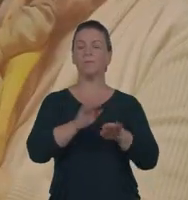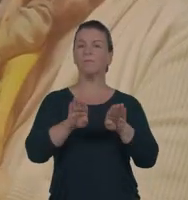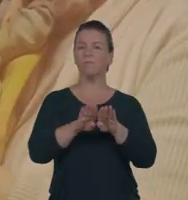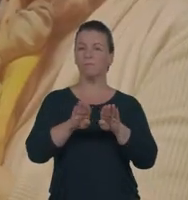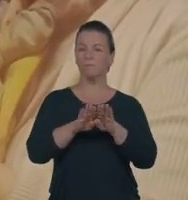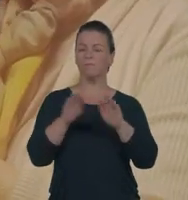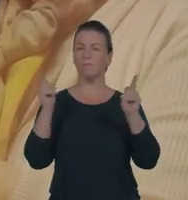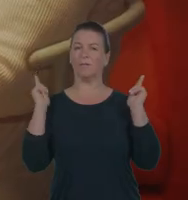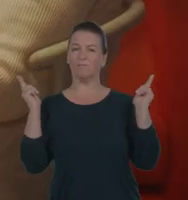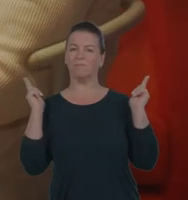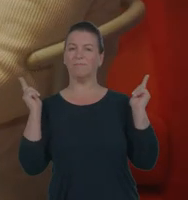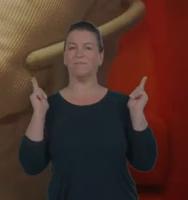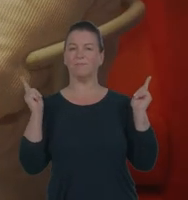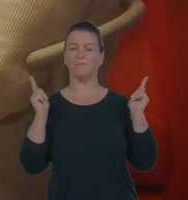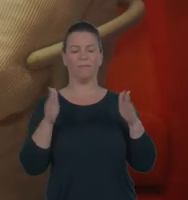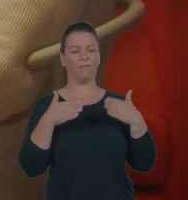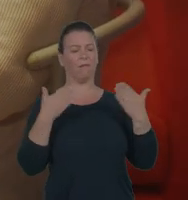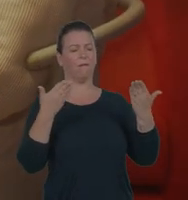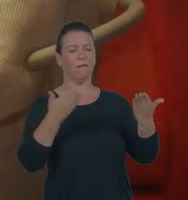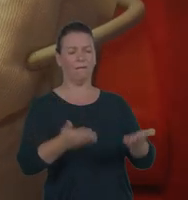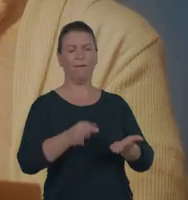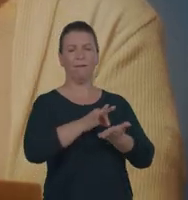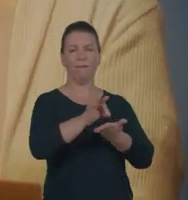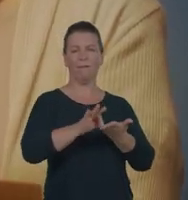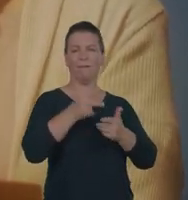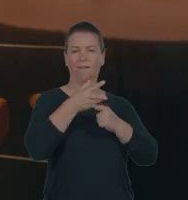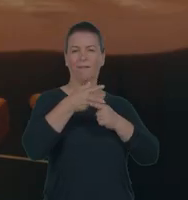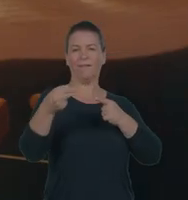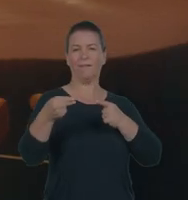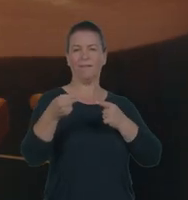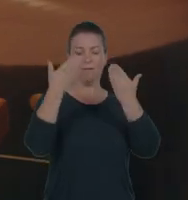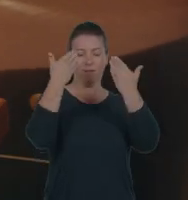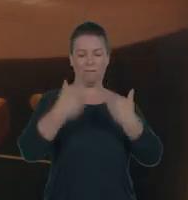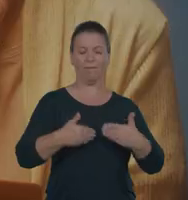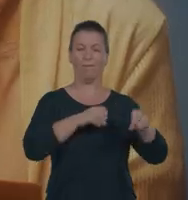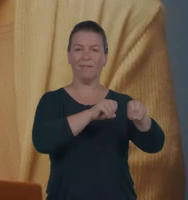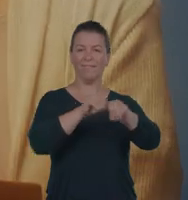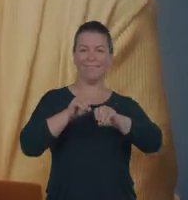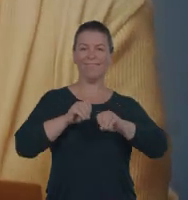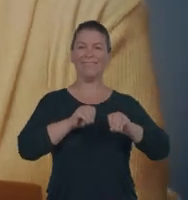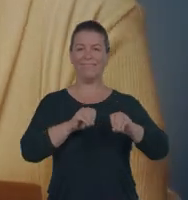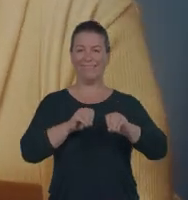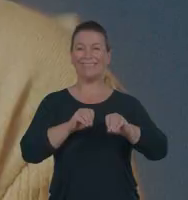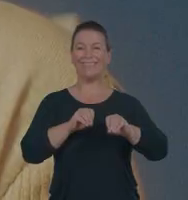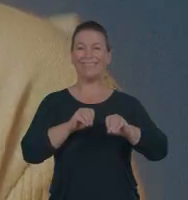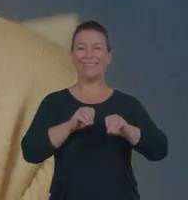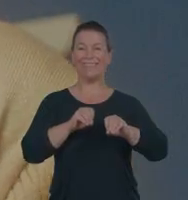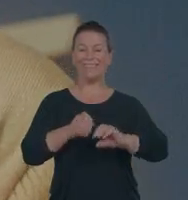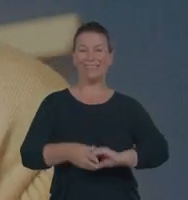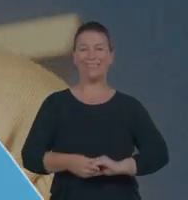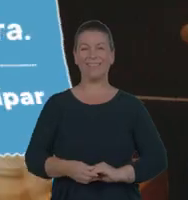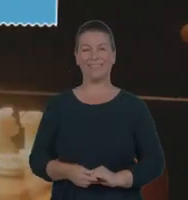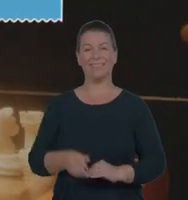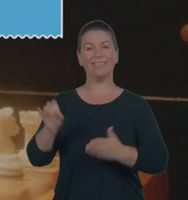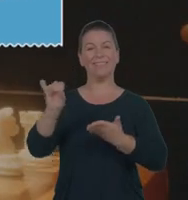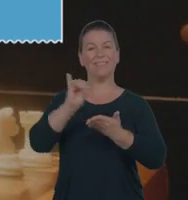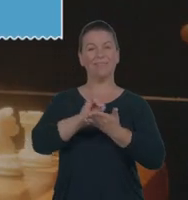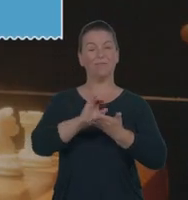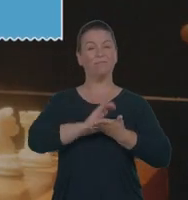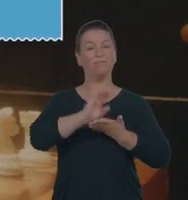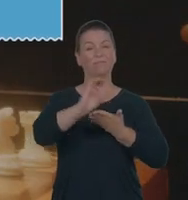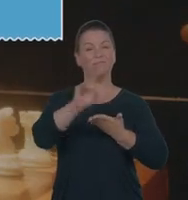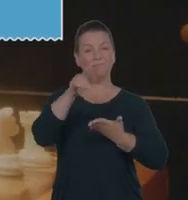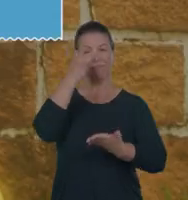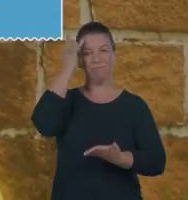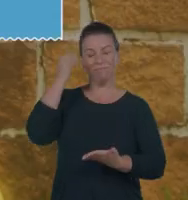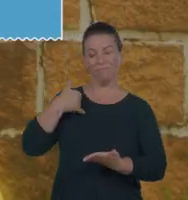inclusão digital e atividades recreativas. Ha! Cheque-mato! Aqui quem dá aula sou eu! Imposto